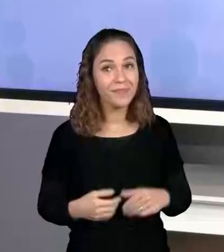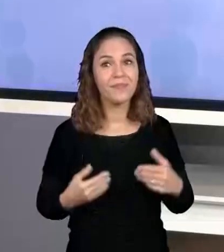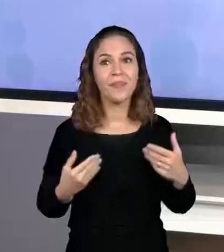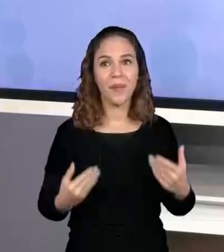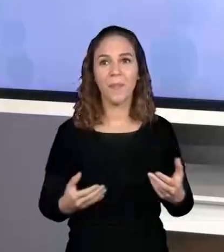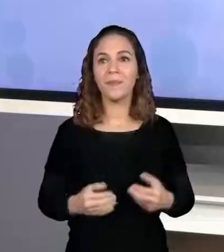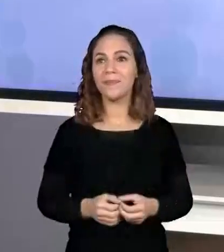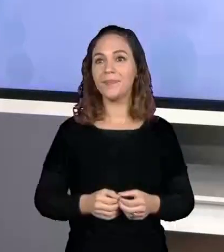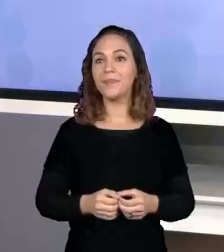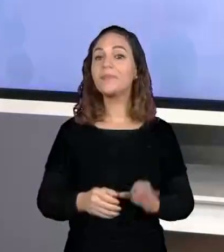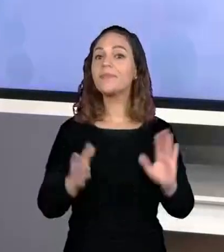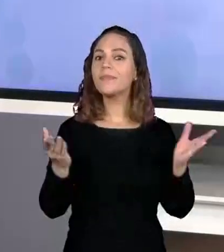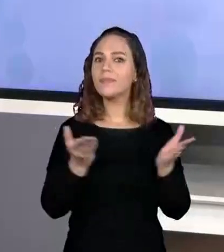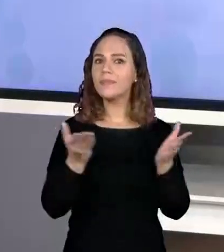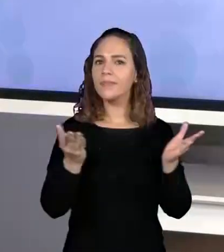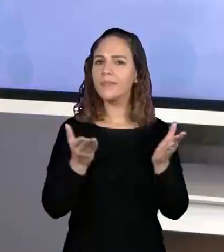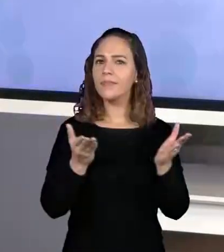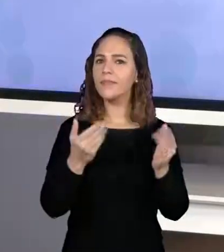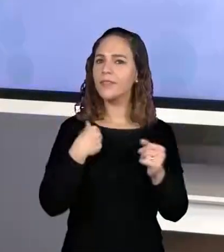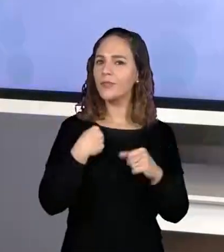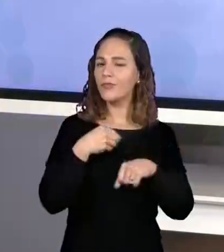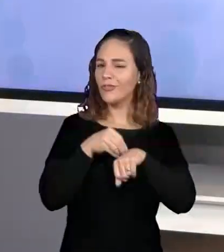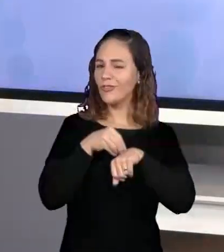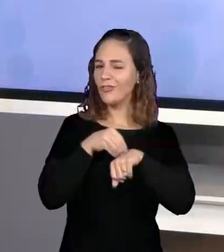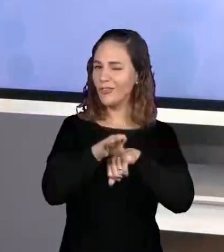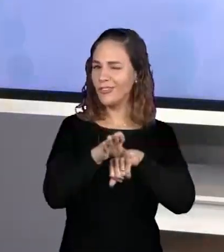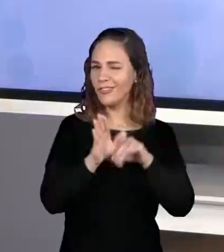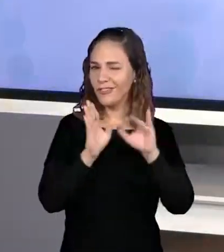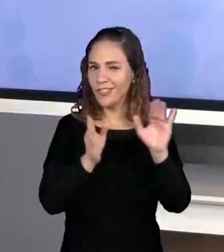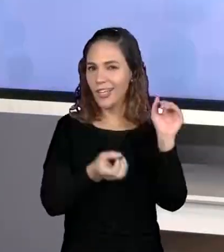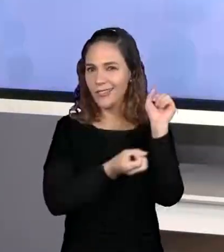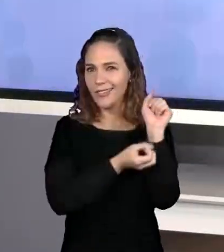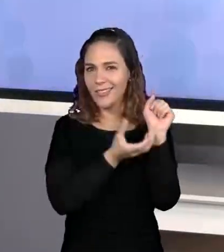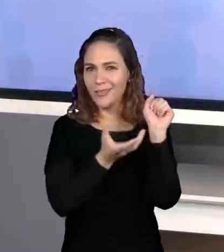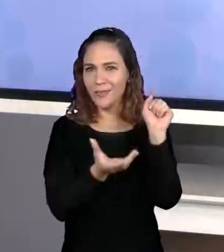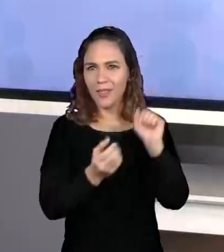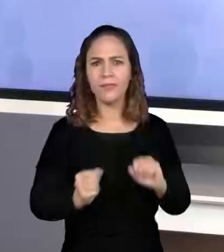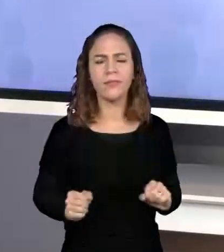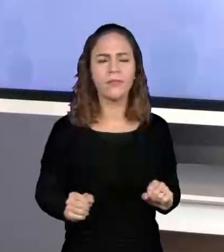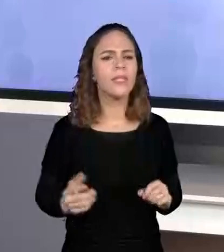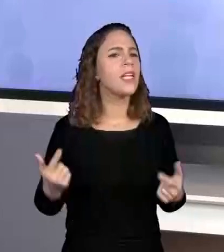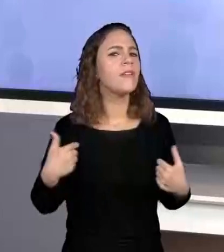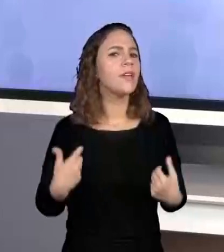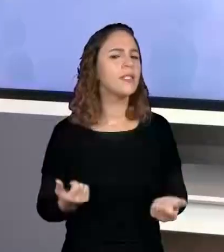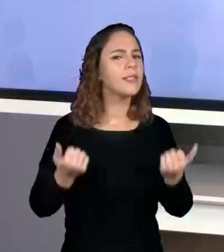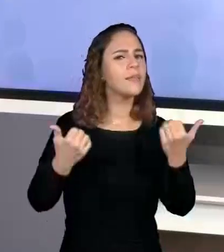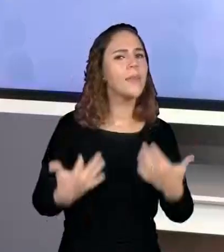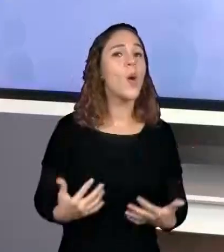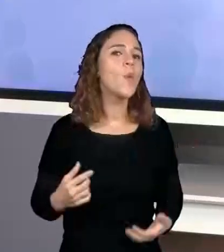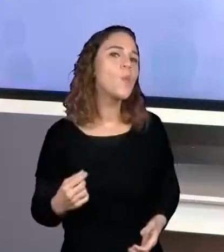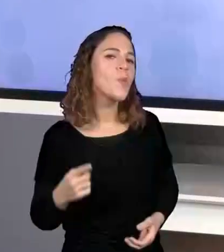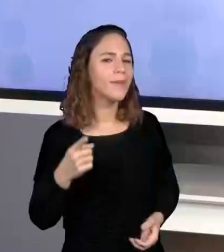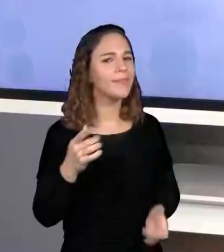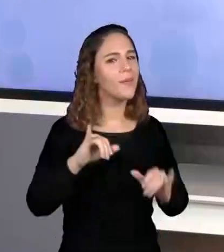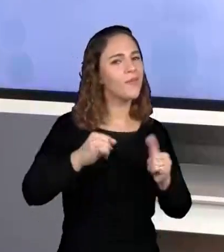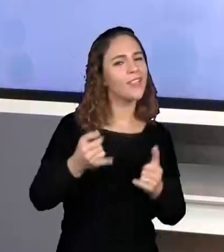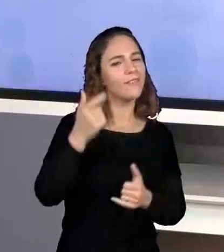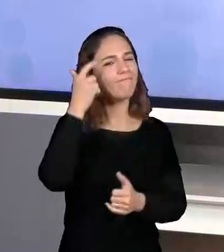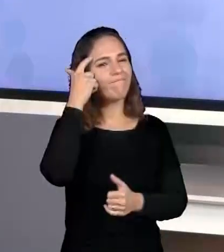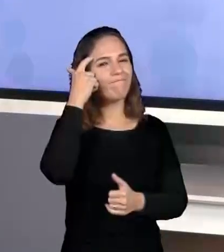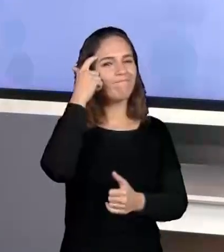Então, já vou deixando aqui um spoiler para vocês, a respeito do que o professor vai falar. Vai pensando aí, tá bom?